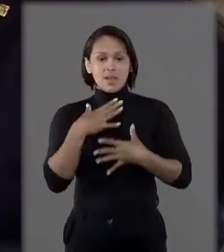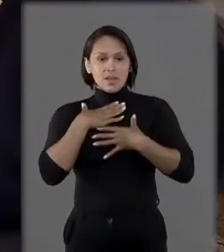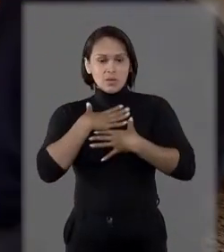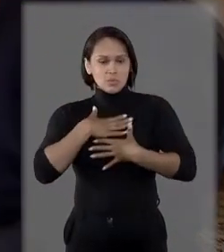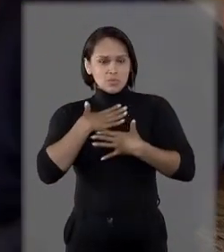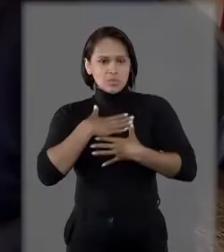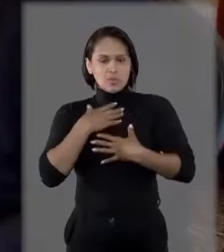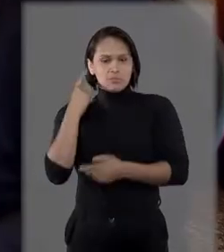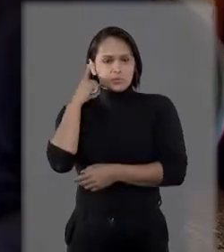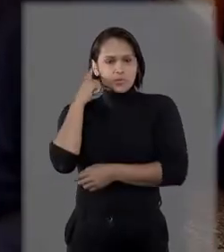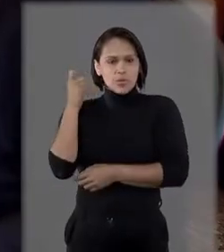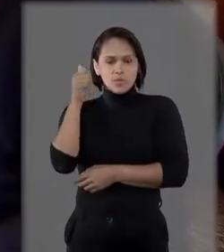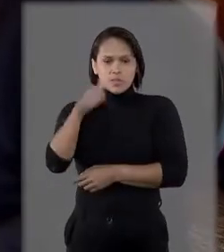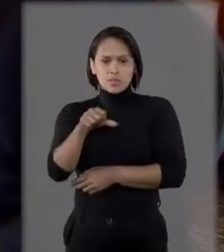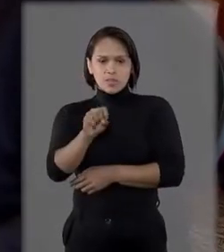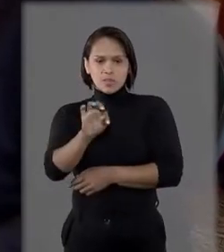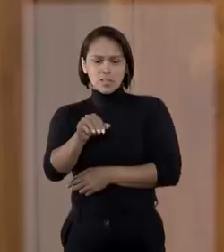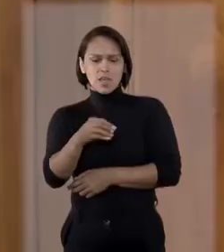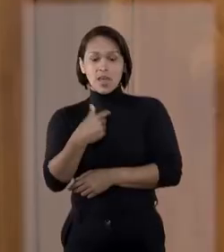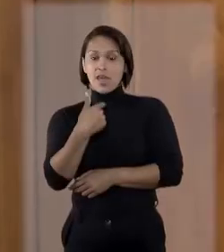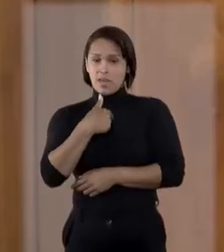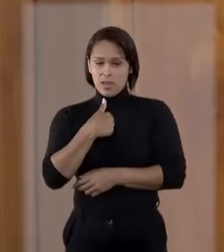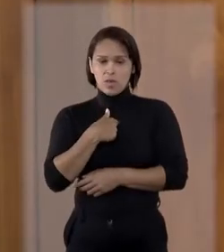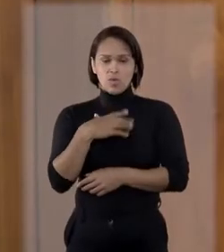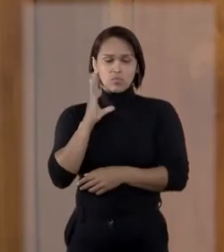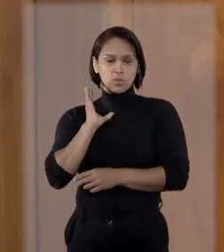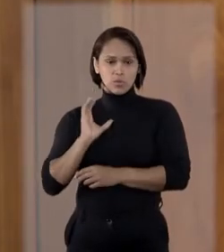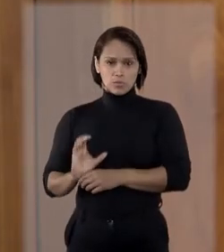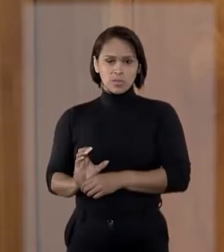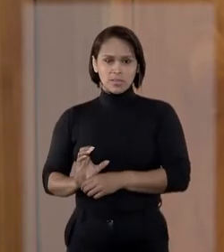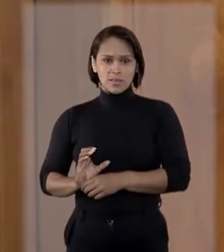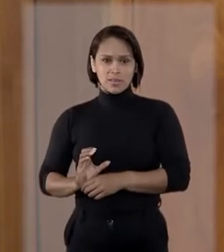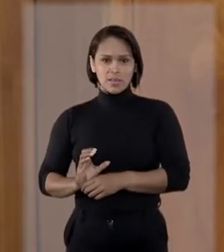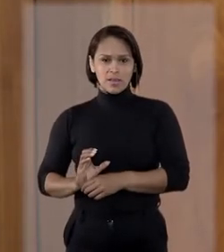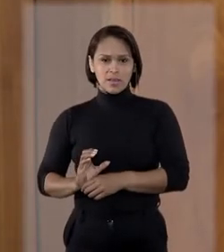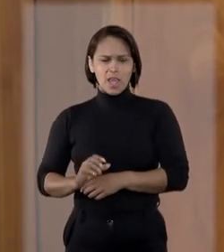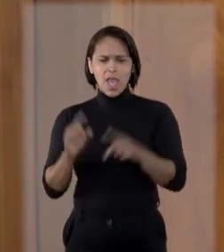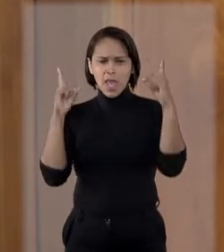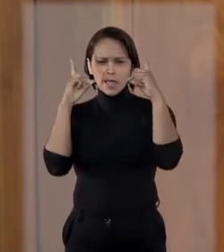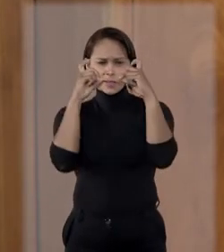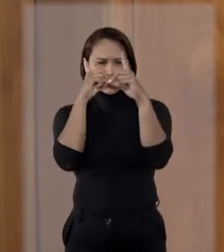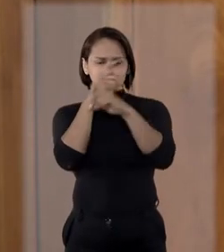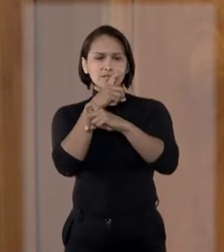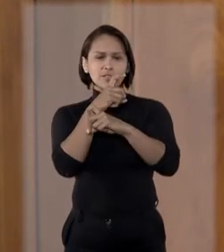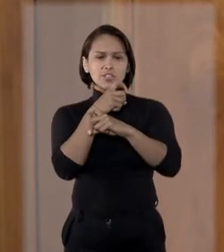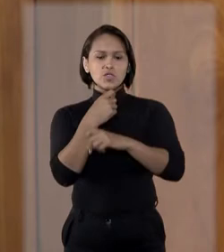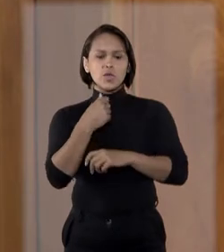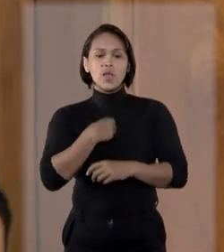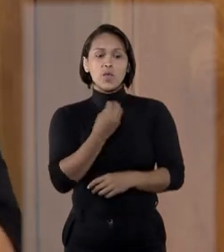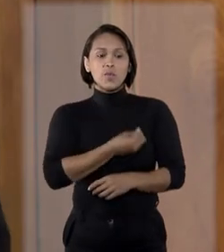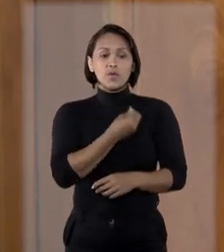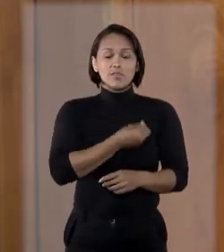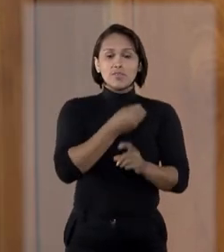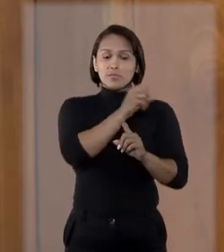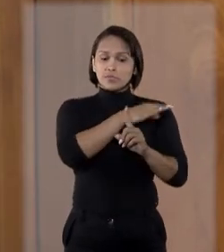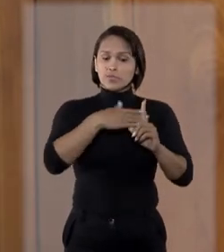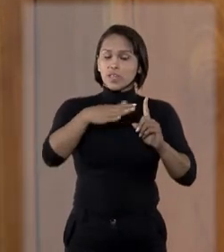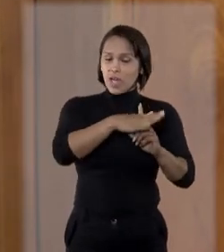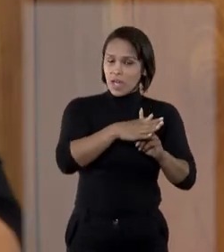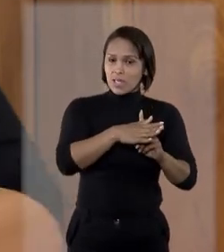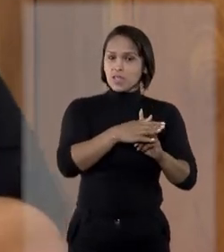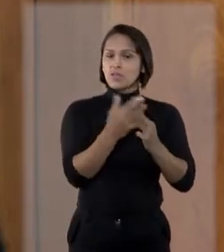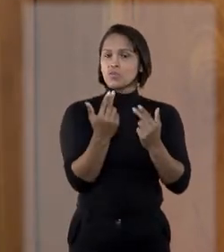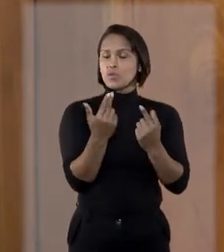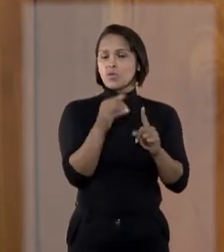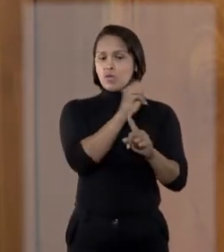a oportunidade de ser ouvida no STJ. Como cidadã, é coisa rara, né? É raríssimo. Eu que vivo do lado do povo, que